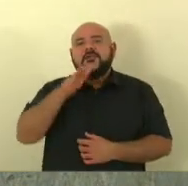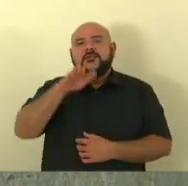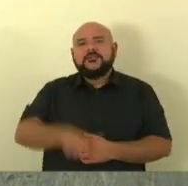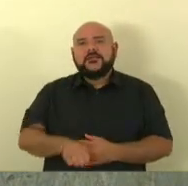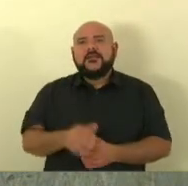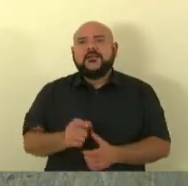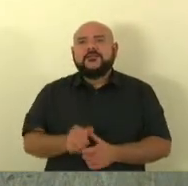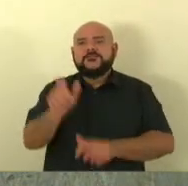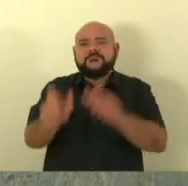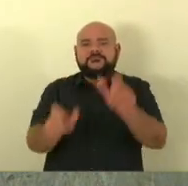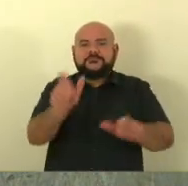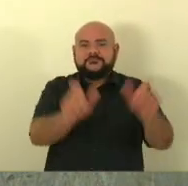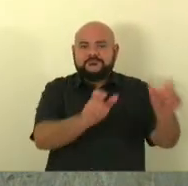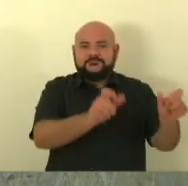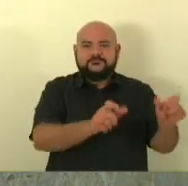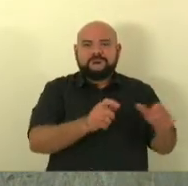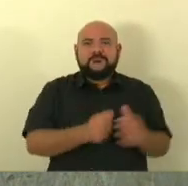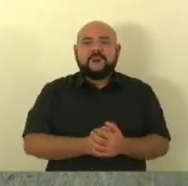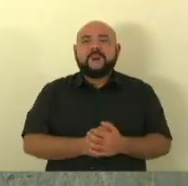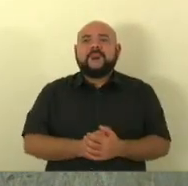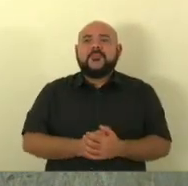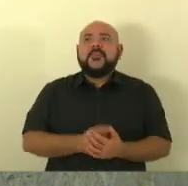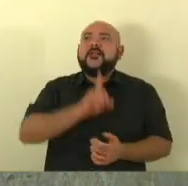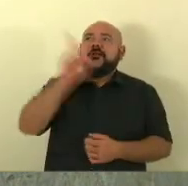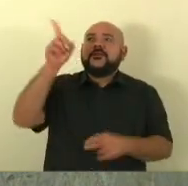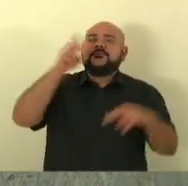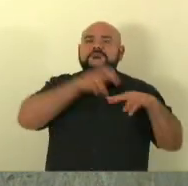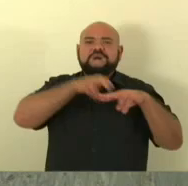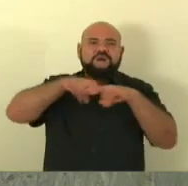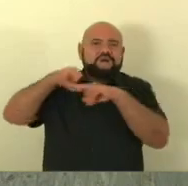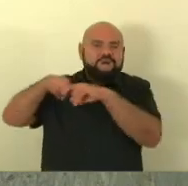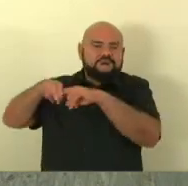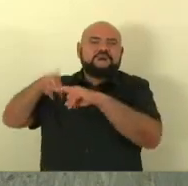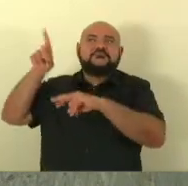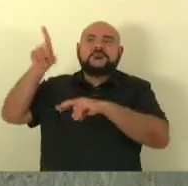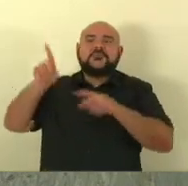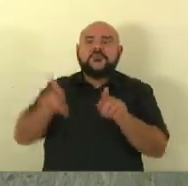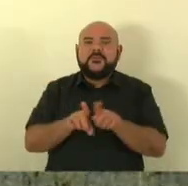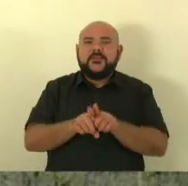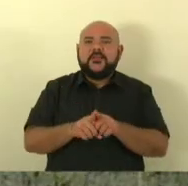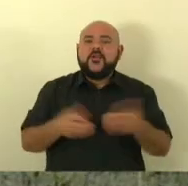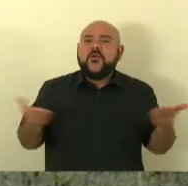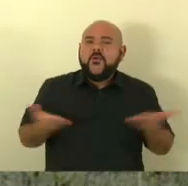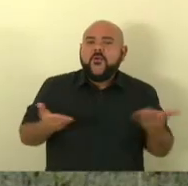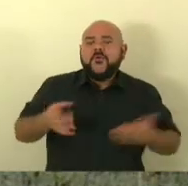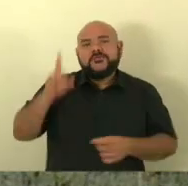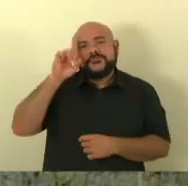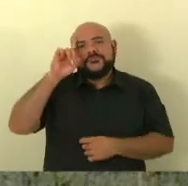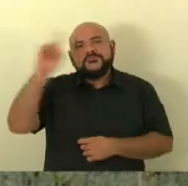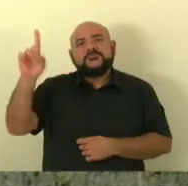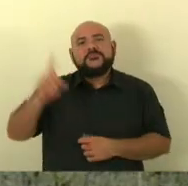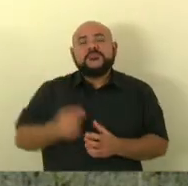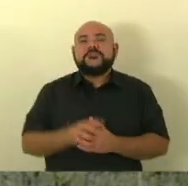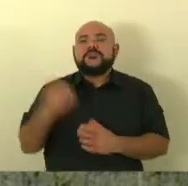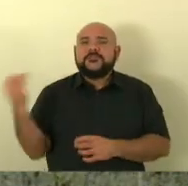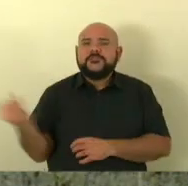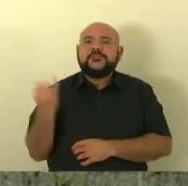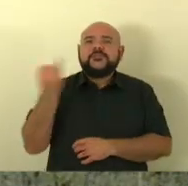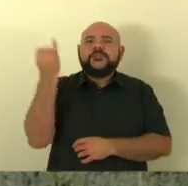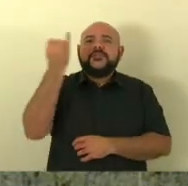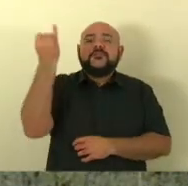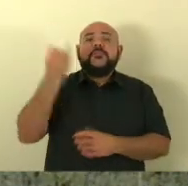todas e todos que estão nas nossas galerias hoje é um dia extremamente importante